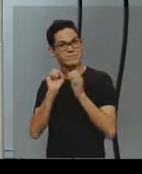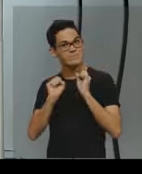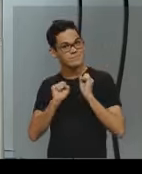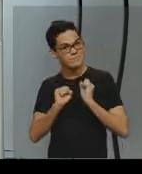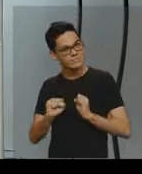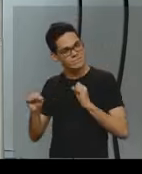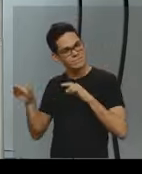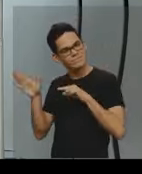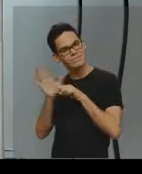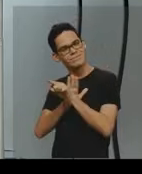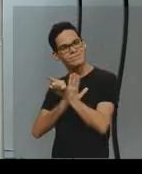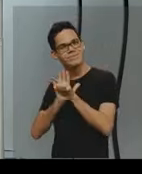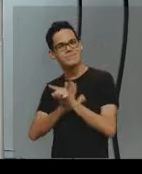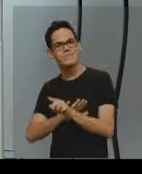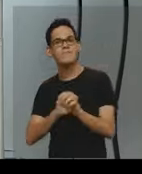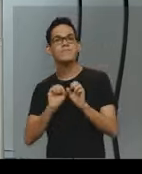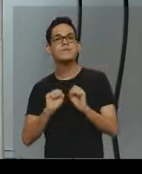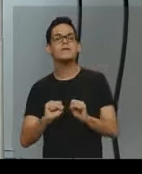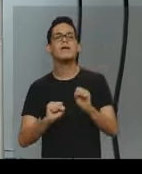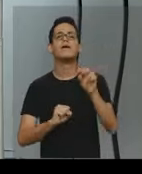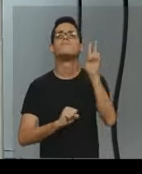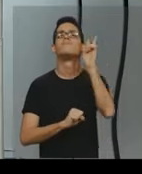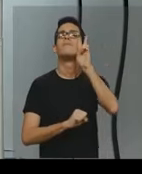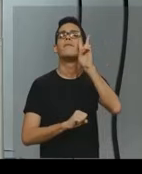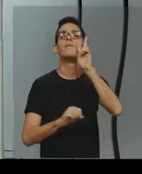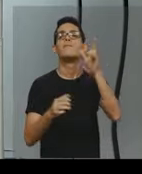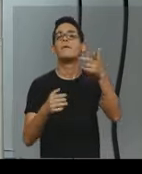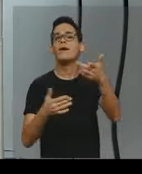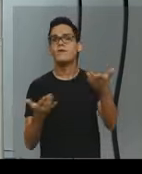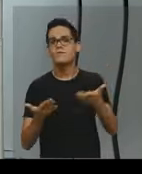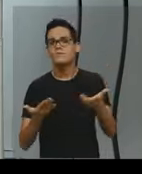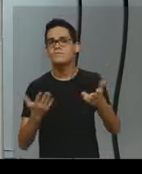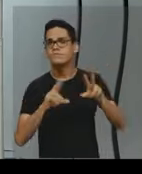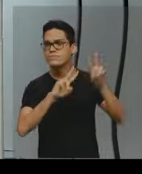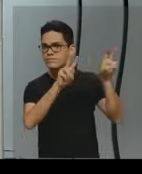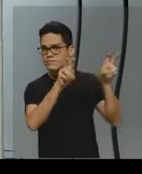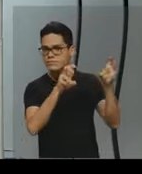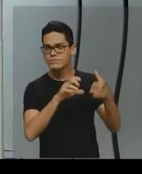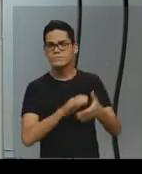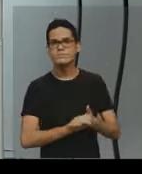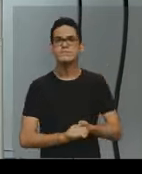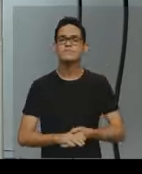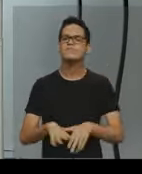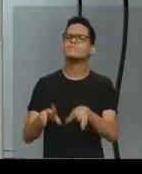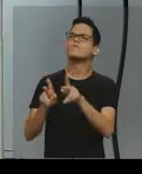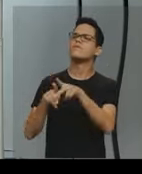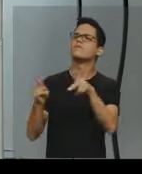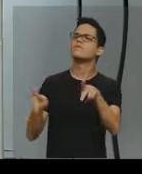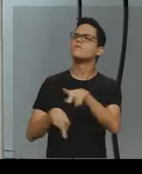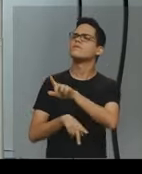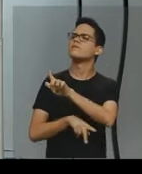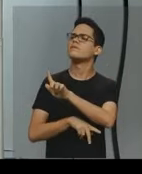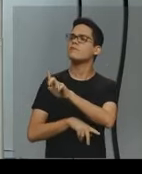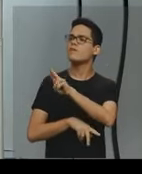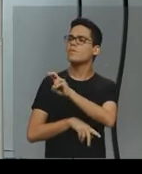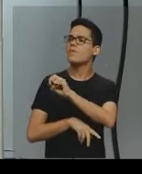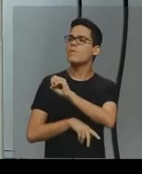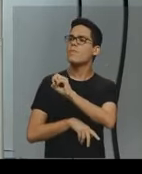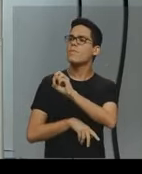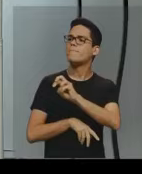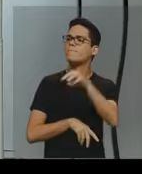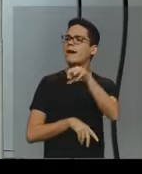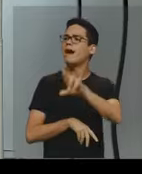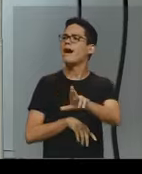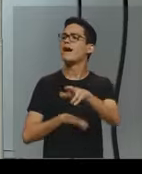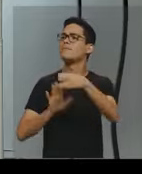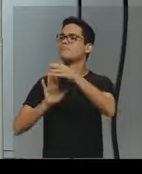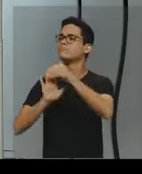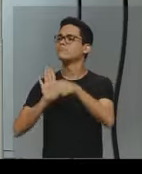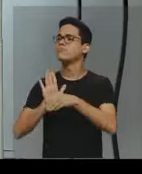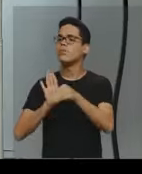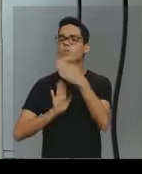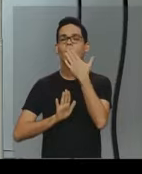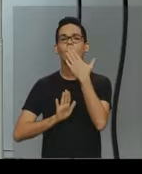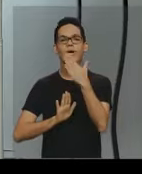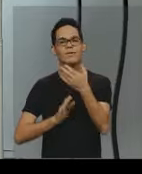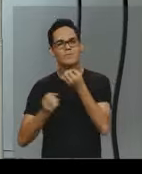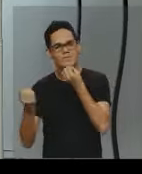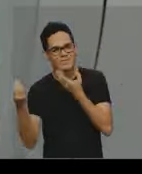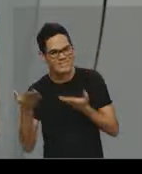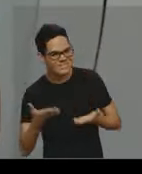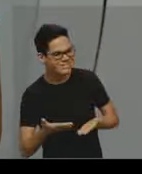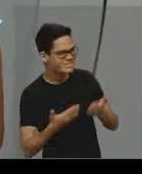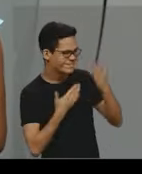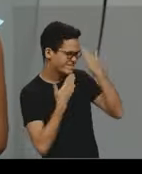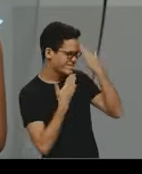nós recebemos as perguntas, vamos relembrar os temas das aulas de hoje? A professora Guilmar, quais foram os conteúdos abordados? Seja bem-vinda.